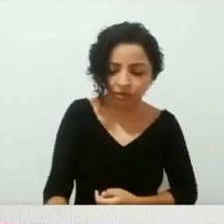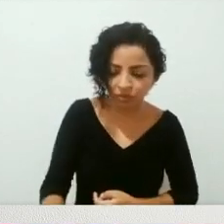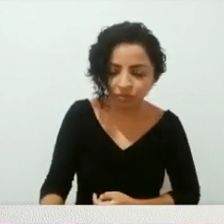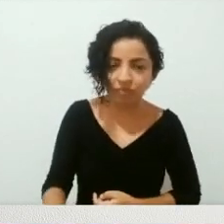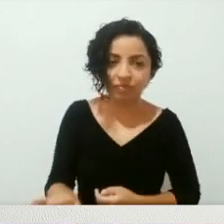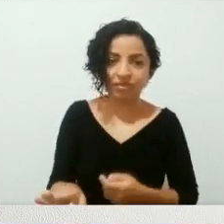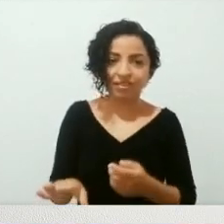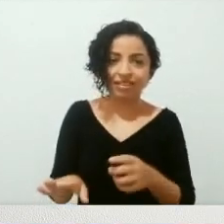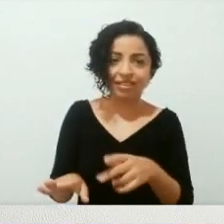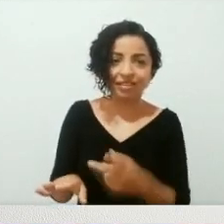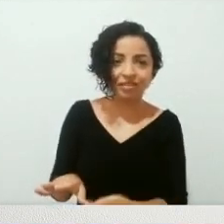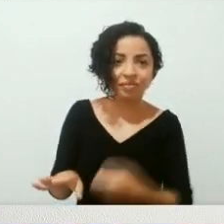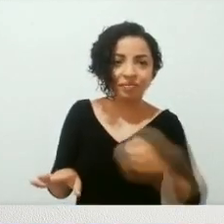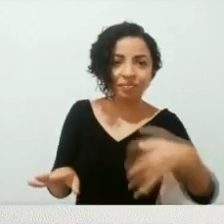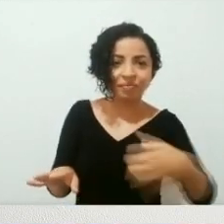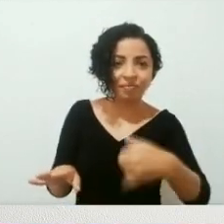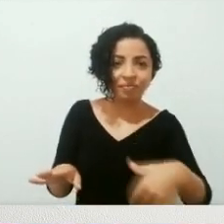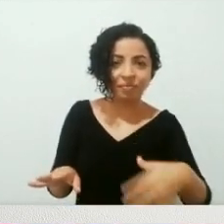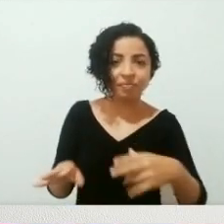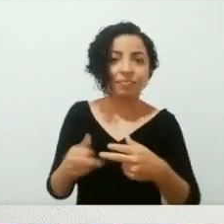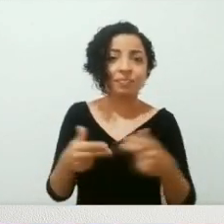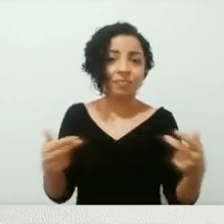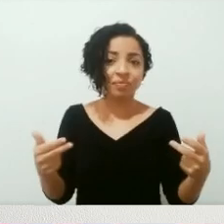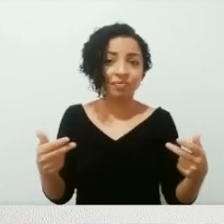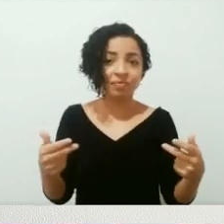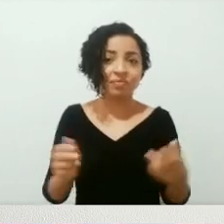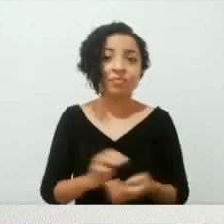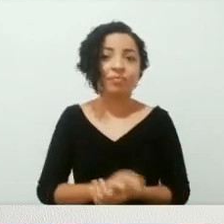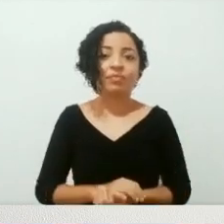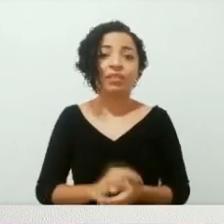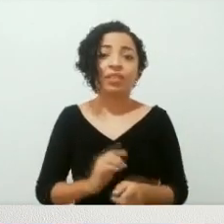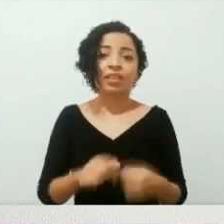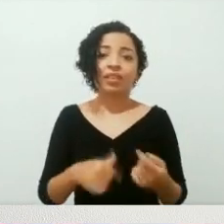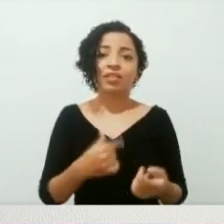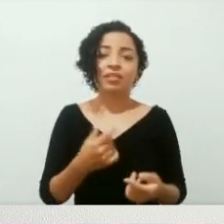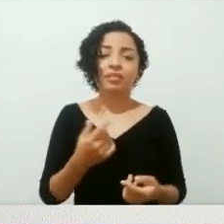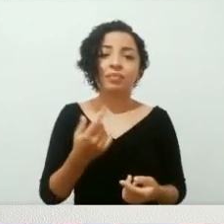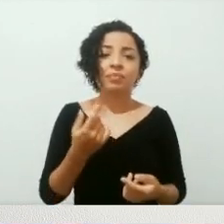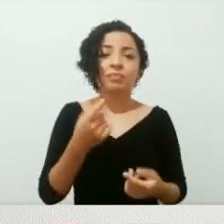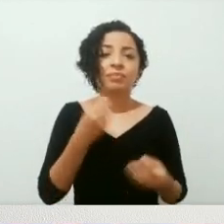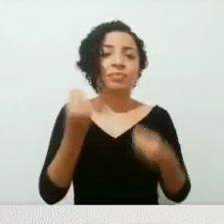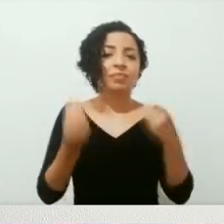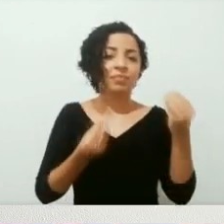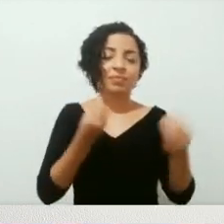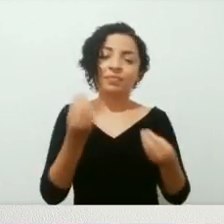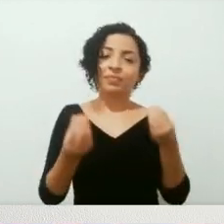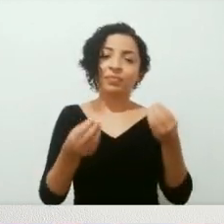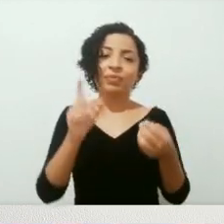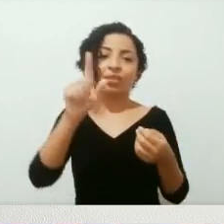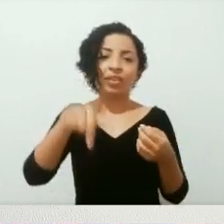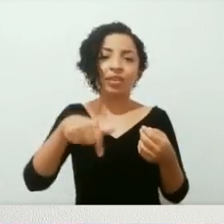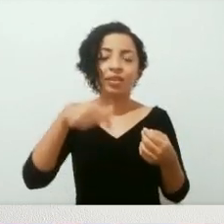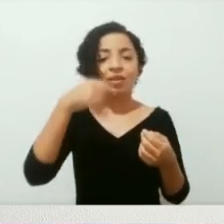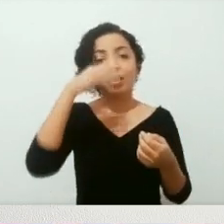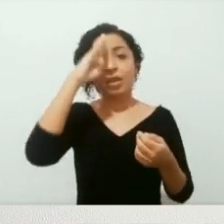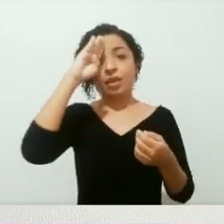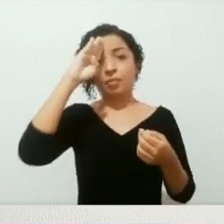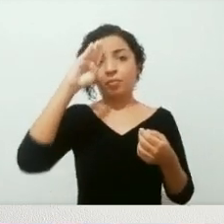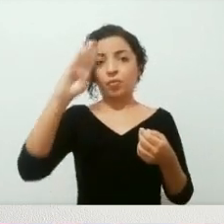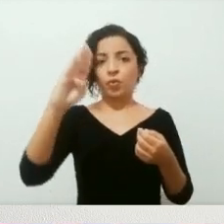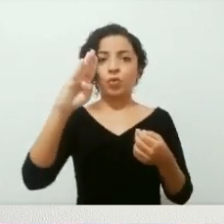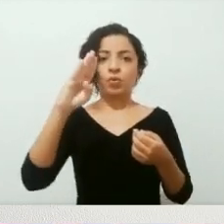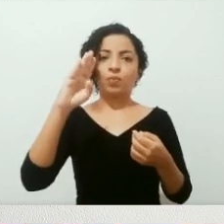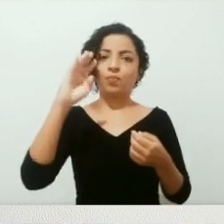às vezes, eu fico até um pouquinho mais antenado com certos detalhes e que acabam não me agradando tanto. Mas, é como eu falei, tem uma importância grande para a